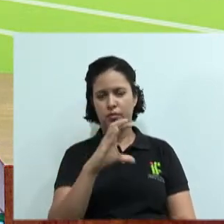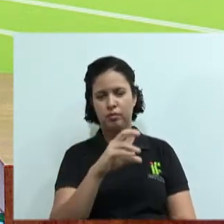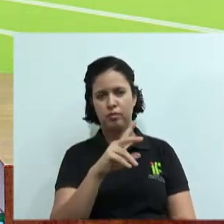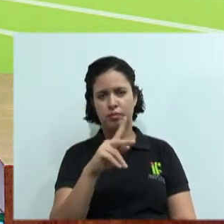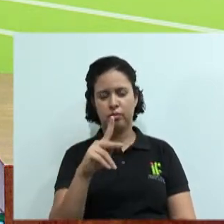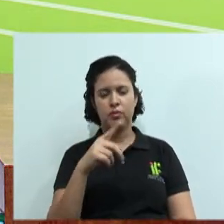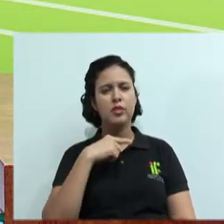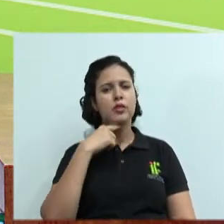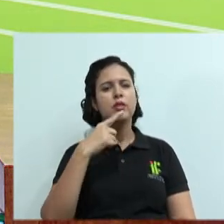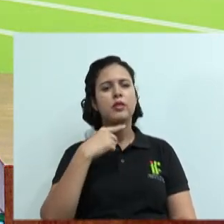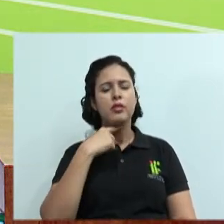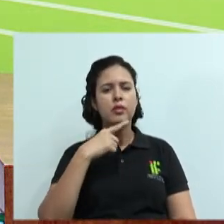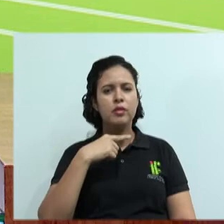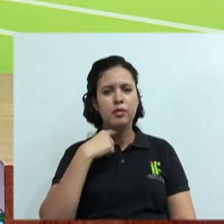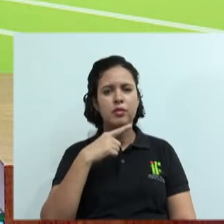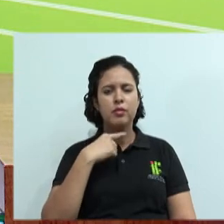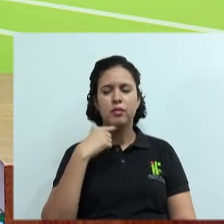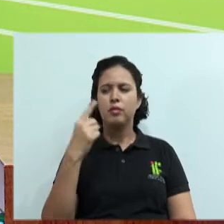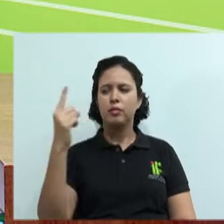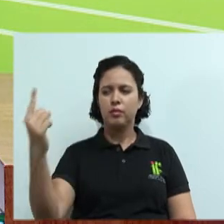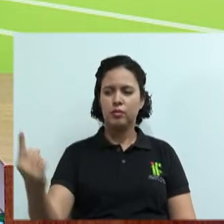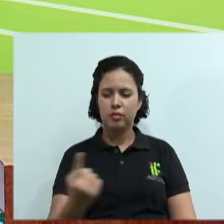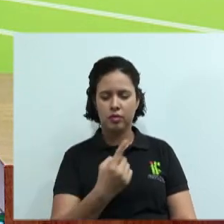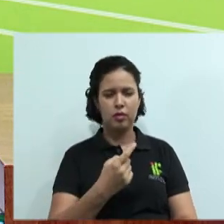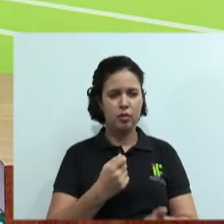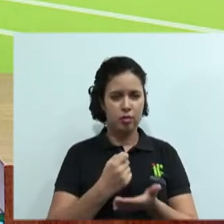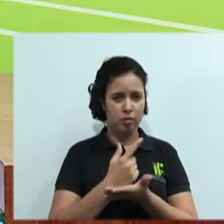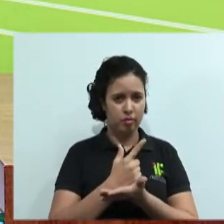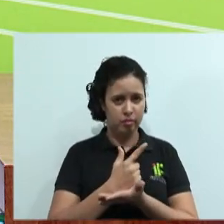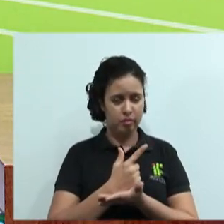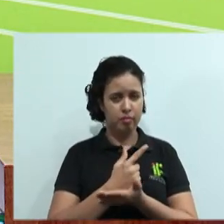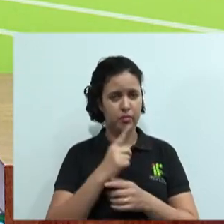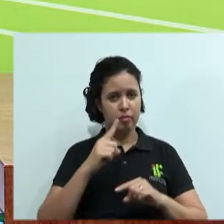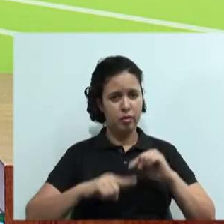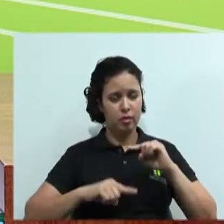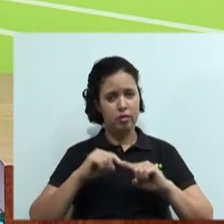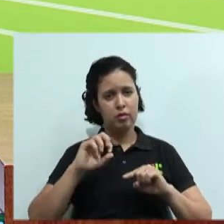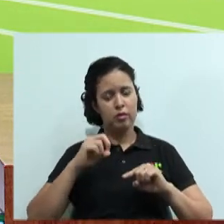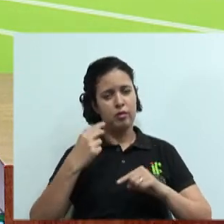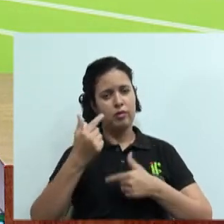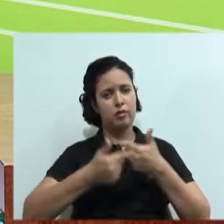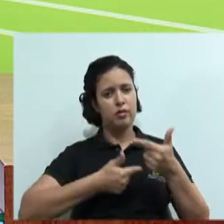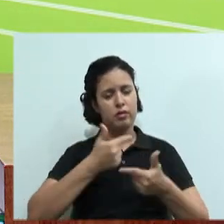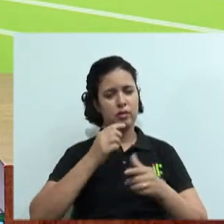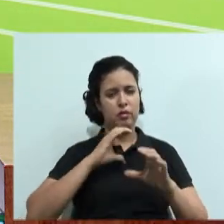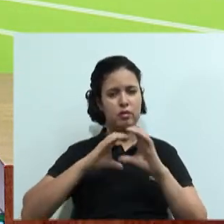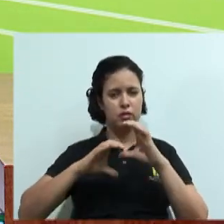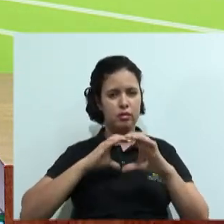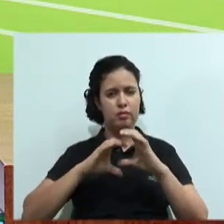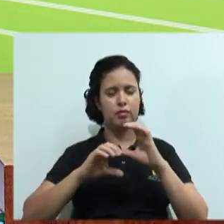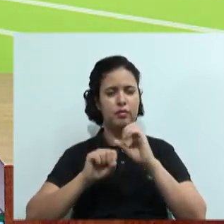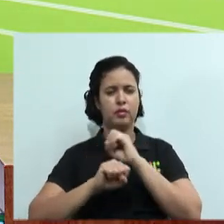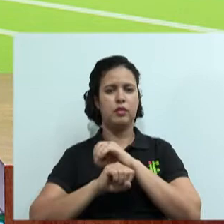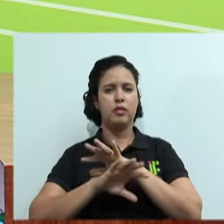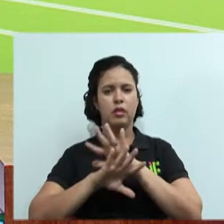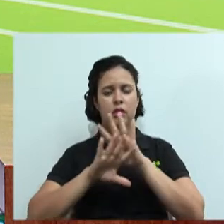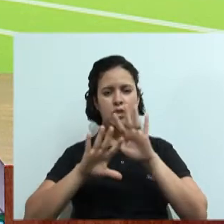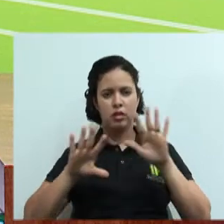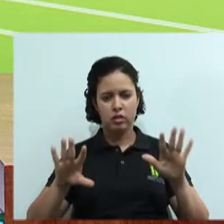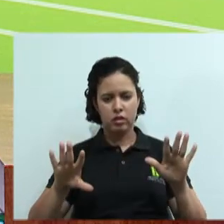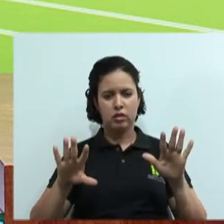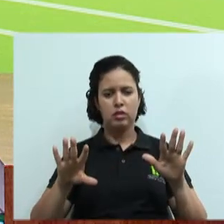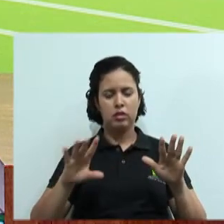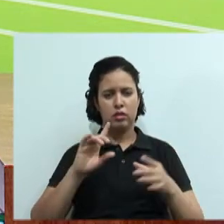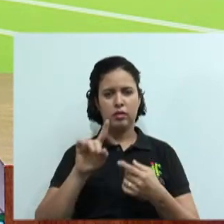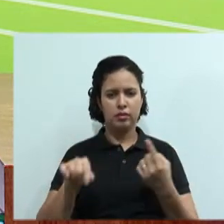consegue convencer o cliente a comprar o seu produto ou o seu serviço. A comunicação, ela precisa ser clara, ela precisa